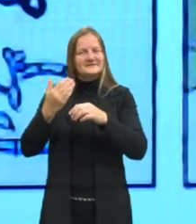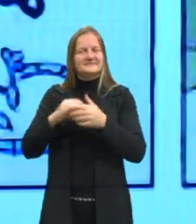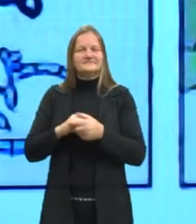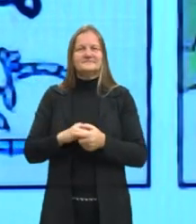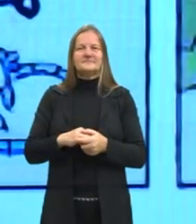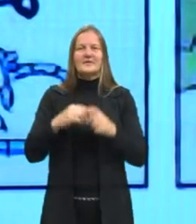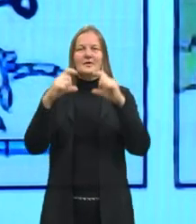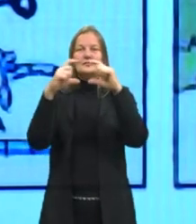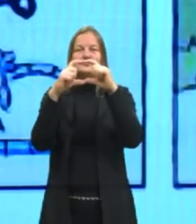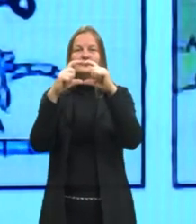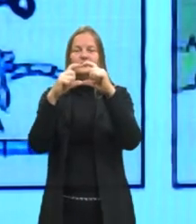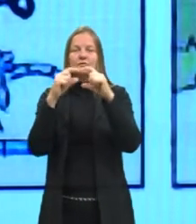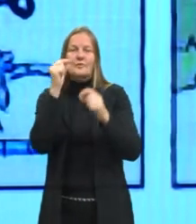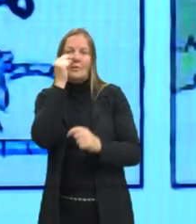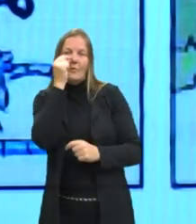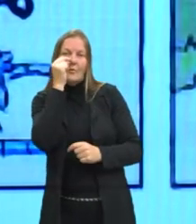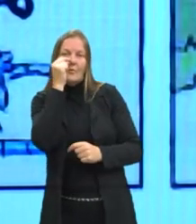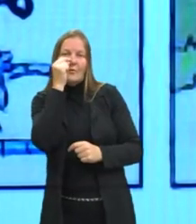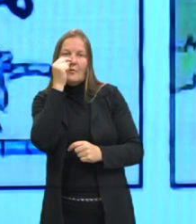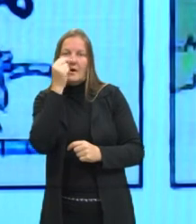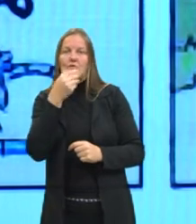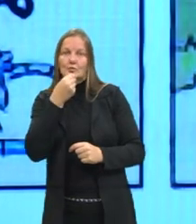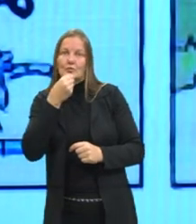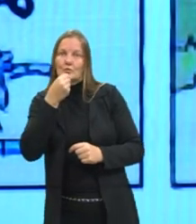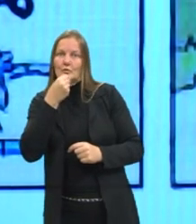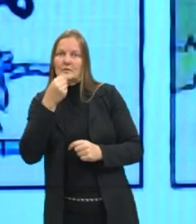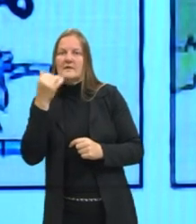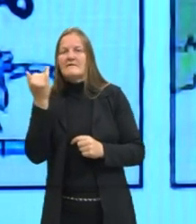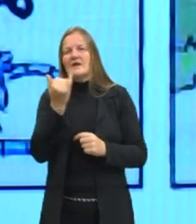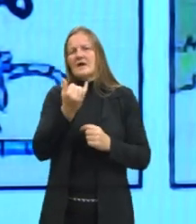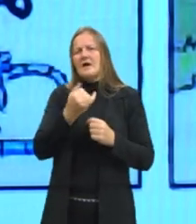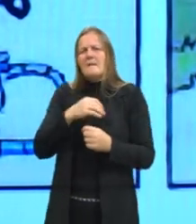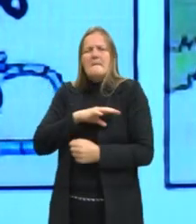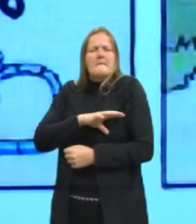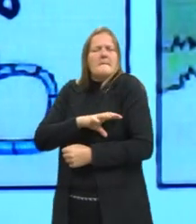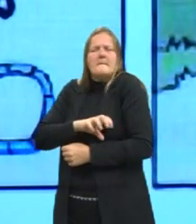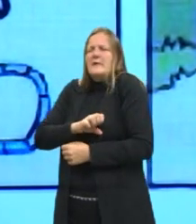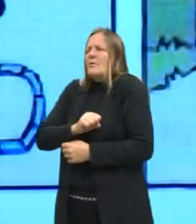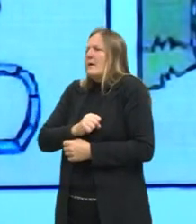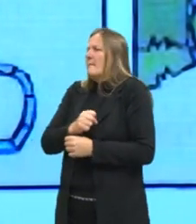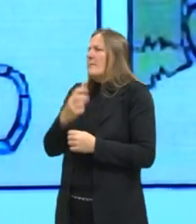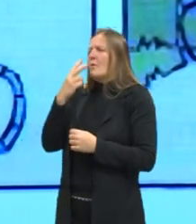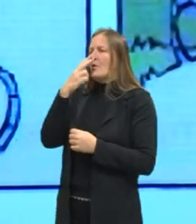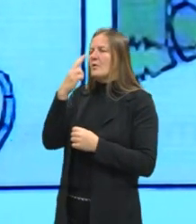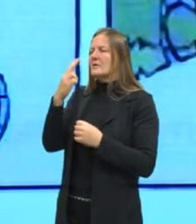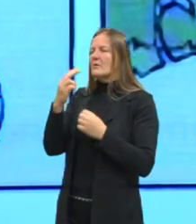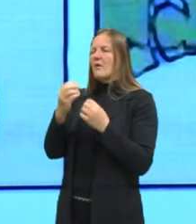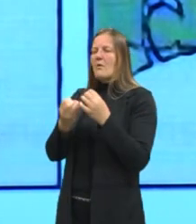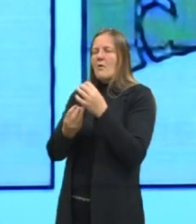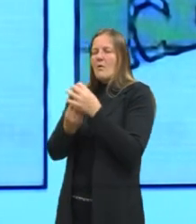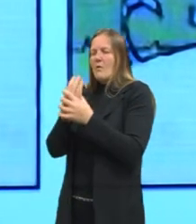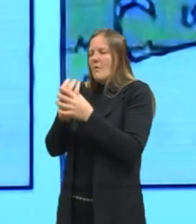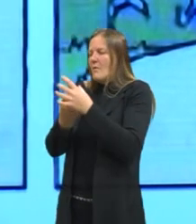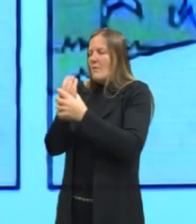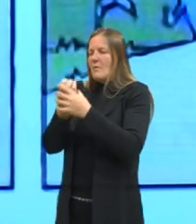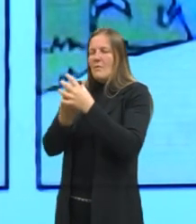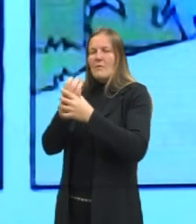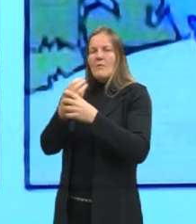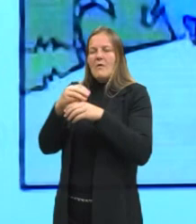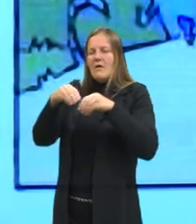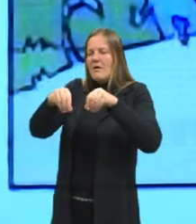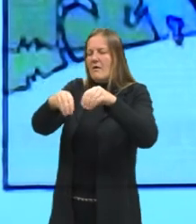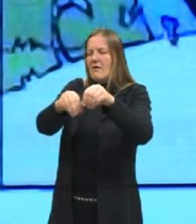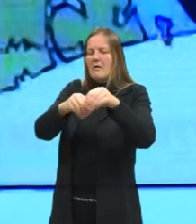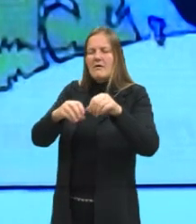segundo quadrinho, o rato fala ali para a ratinha. Meu amor é uma caravana de rosas vagando num deserto